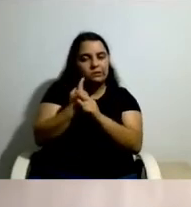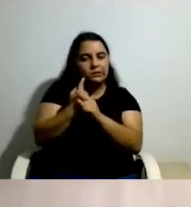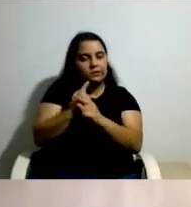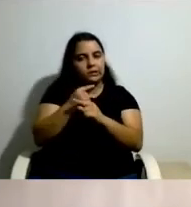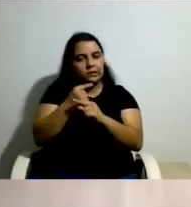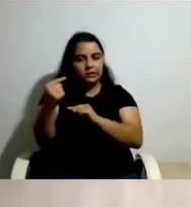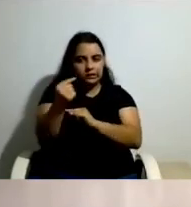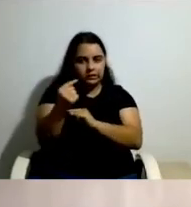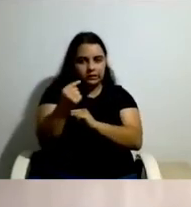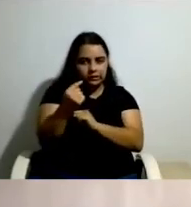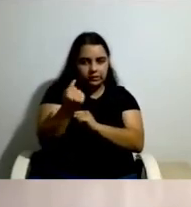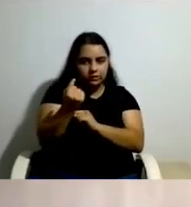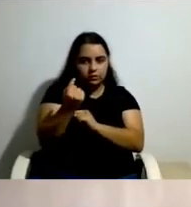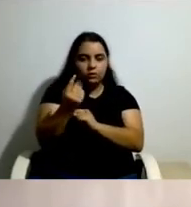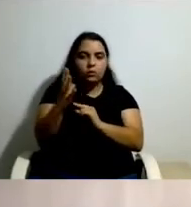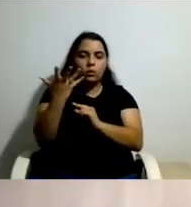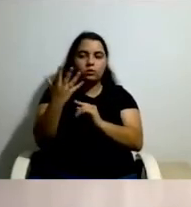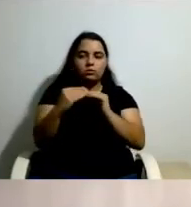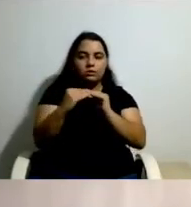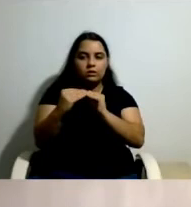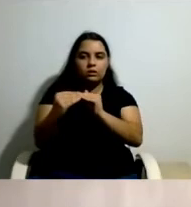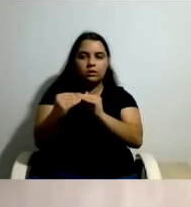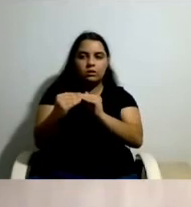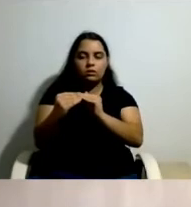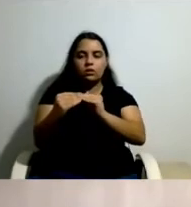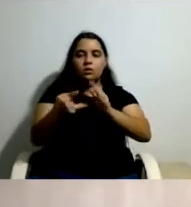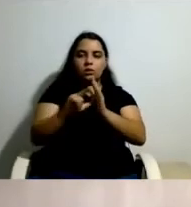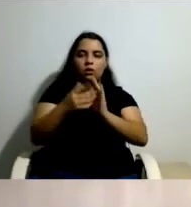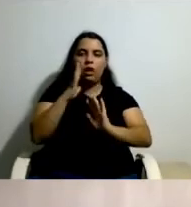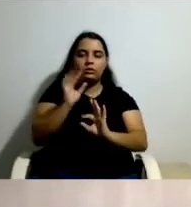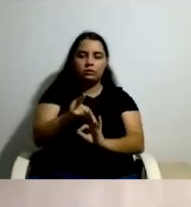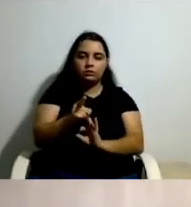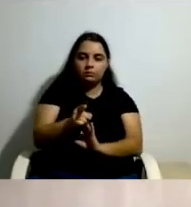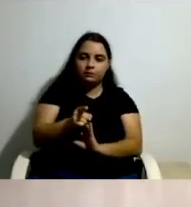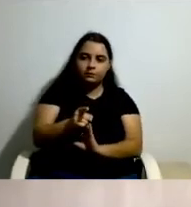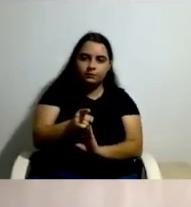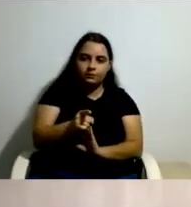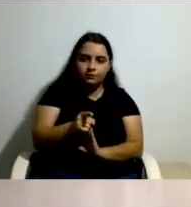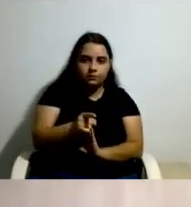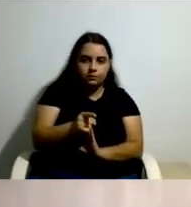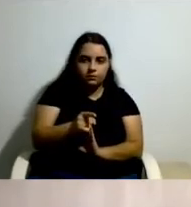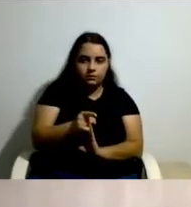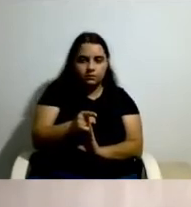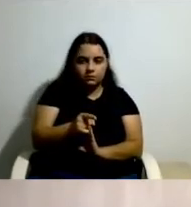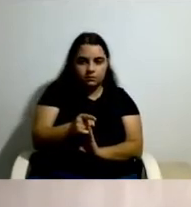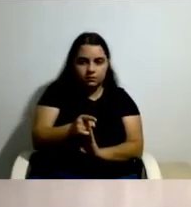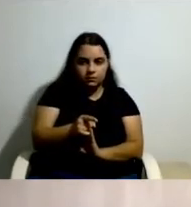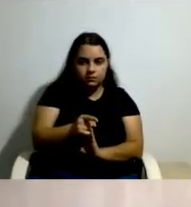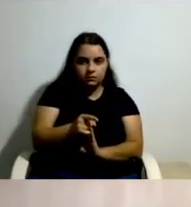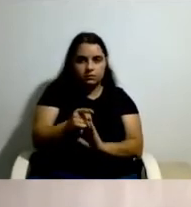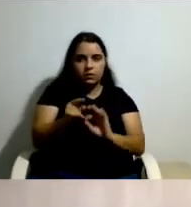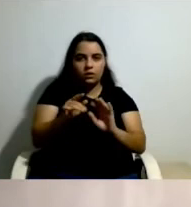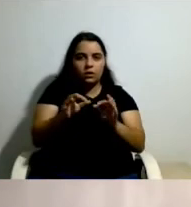nos seus pressuportos e, portanto, mesmo não constituindo o núcleo essencial do projeto